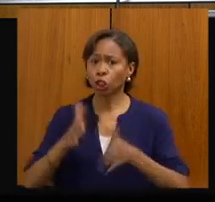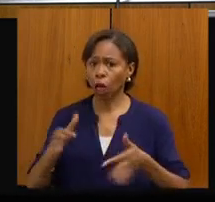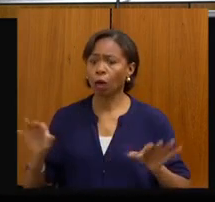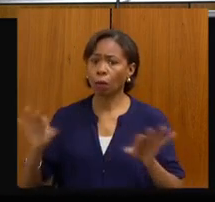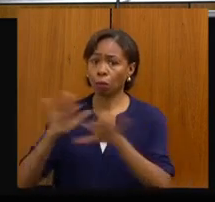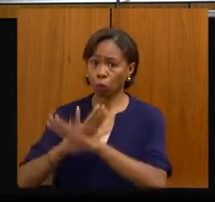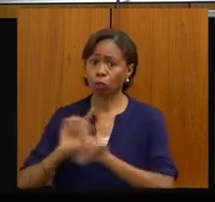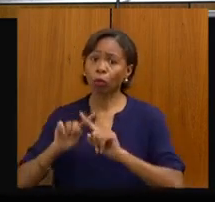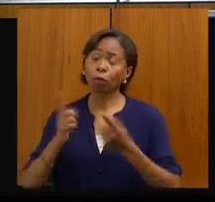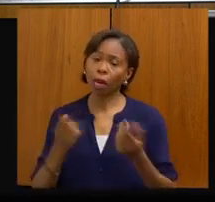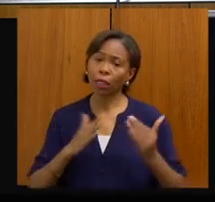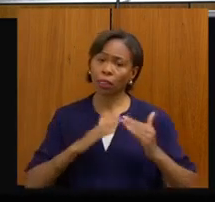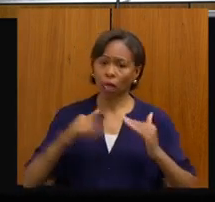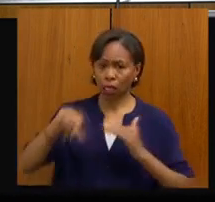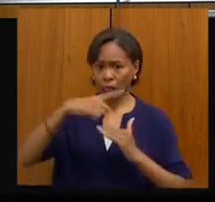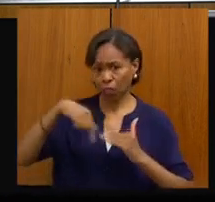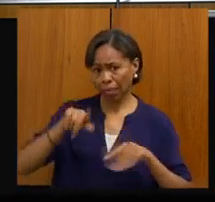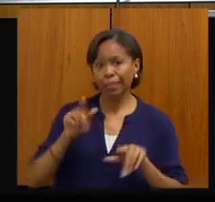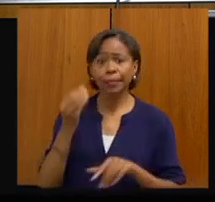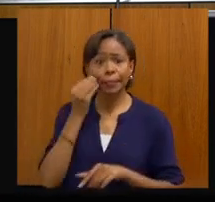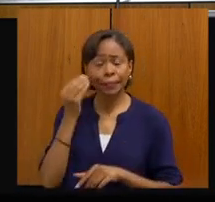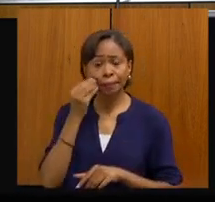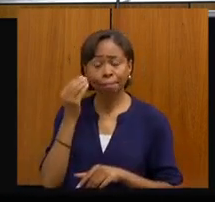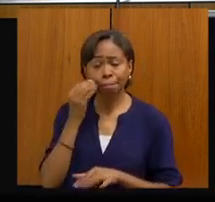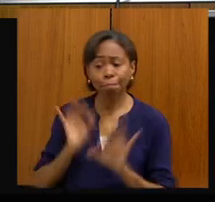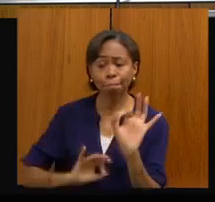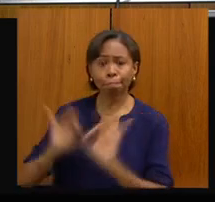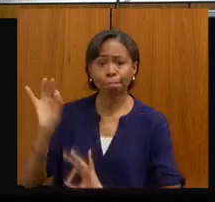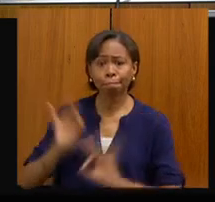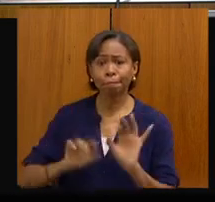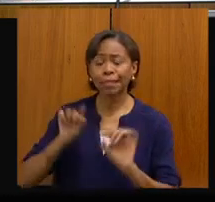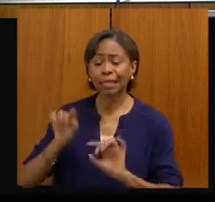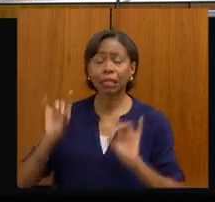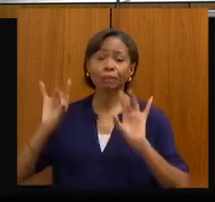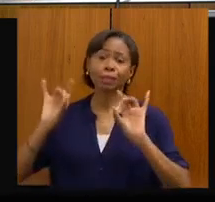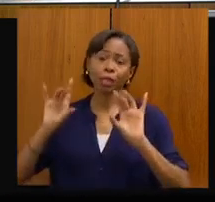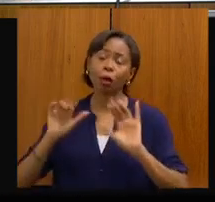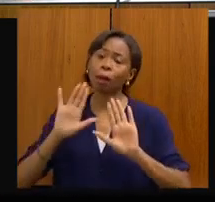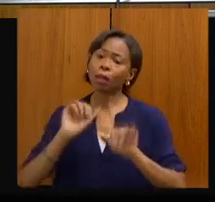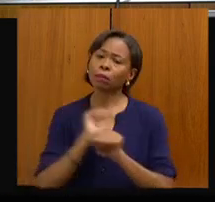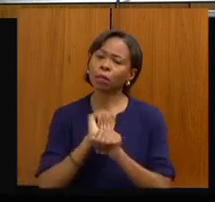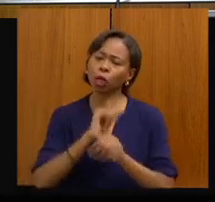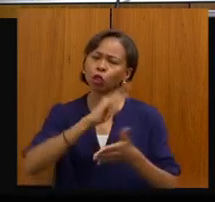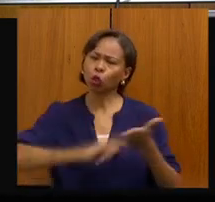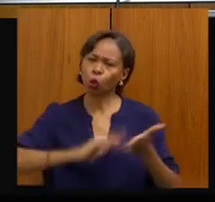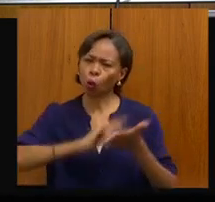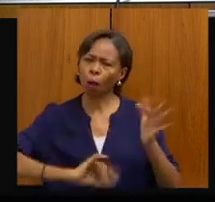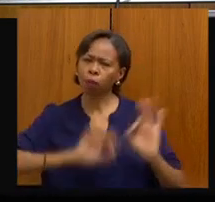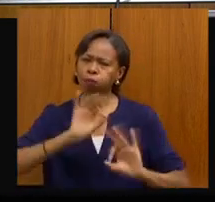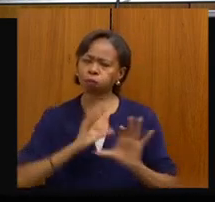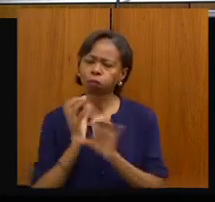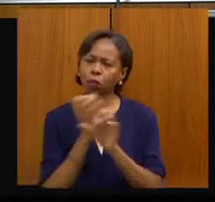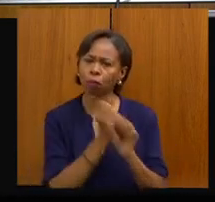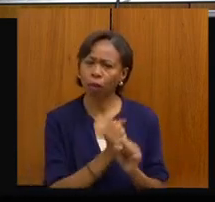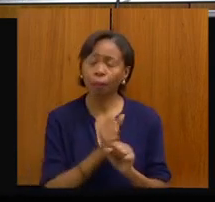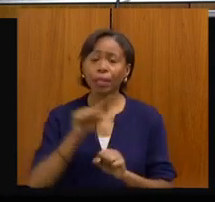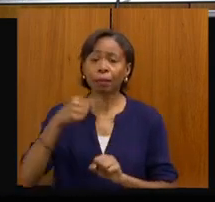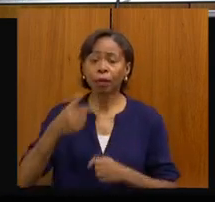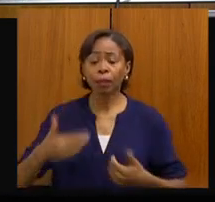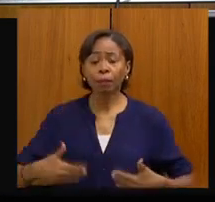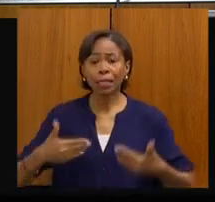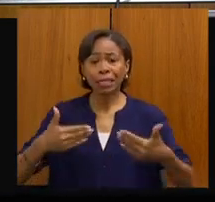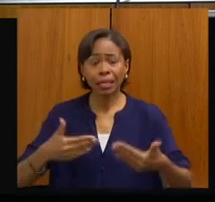Santa Casa buscando essa habilitação. Nós estamos em tratativas finais de documentação para que a gente consiga pedir ao Ministério a